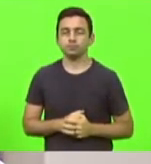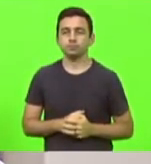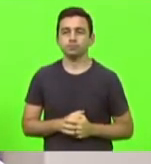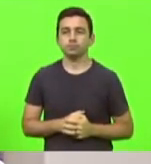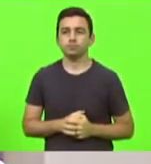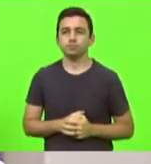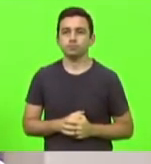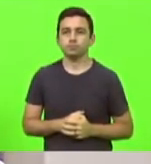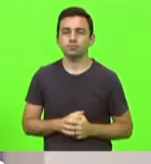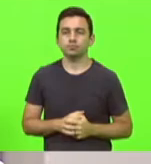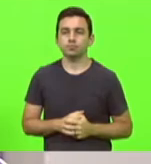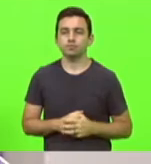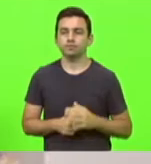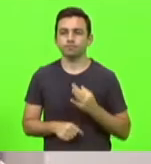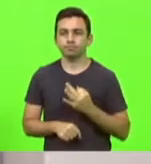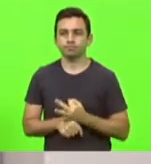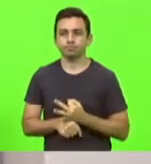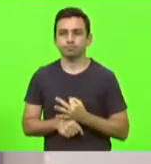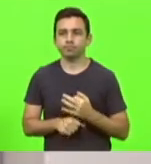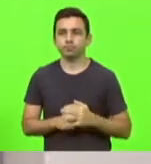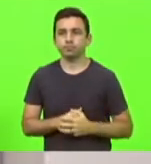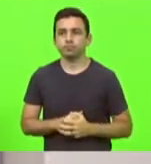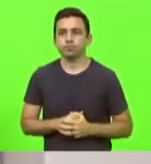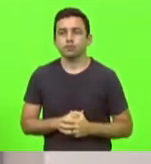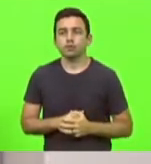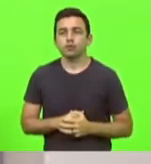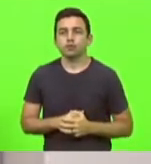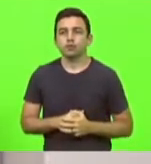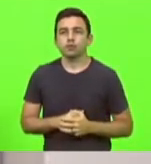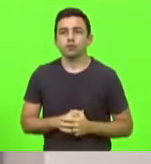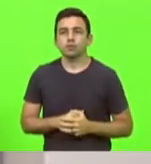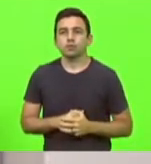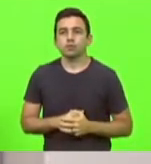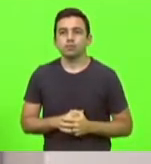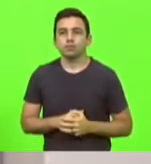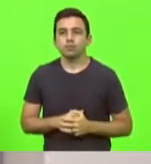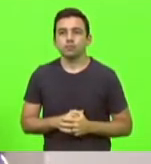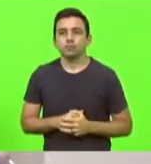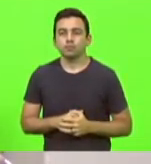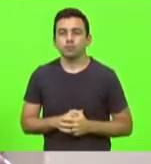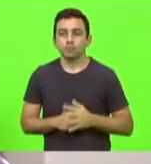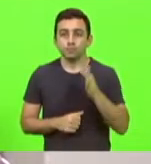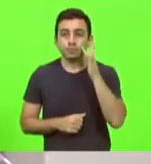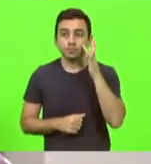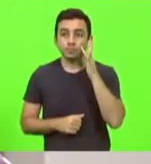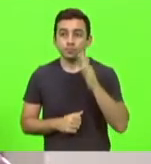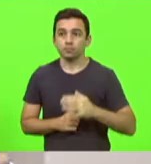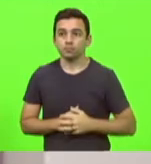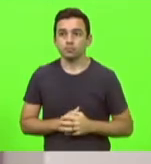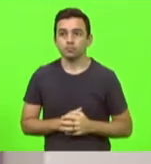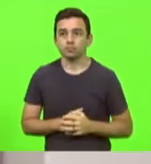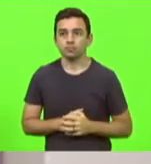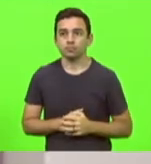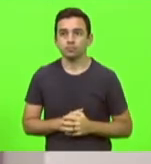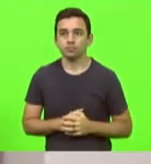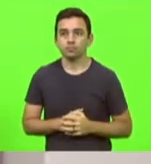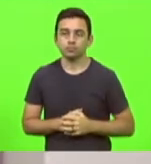Ausente. Como vota o deputado Felipe Estevam? Maurício Scudillac.